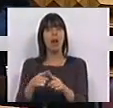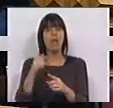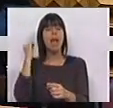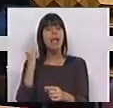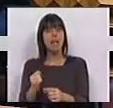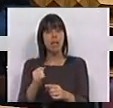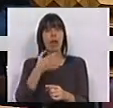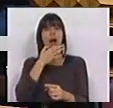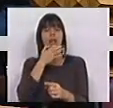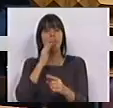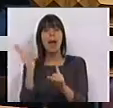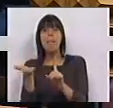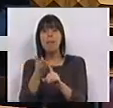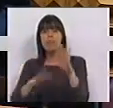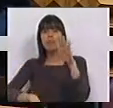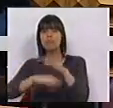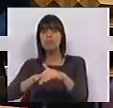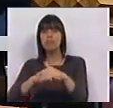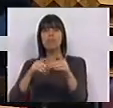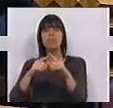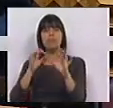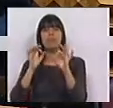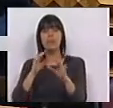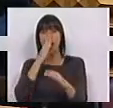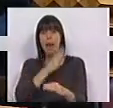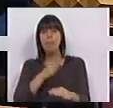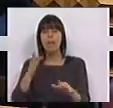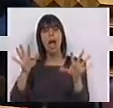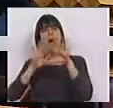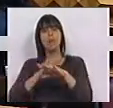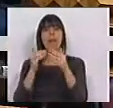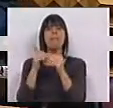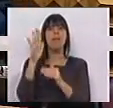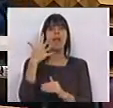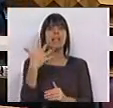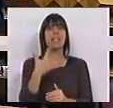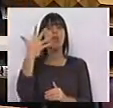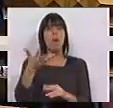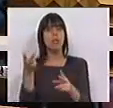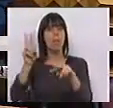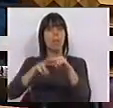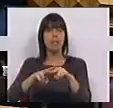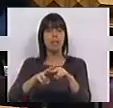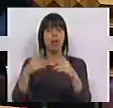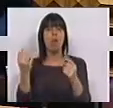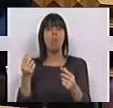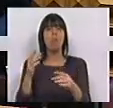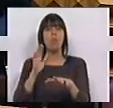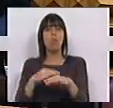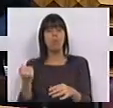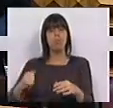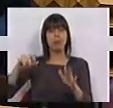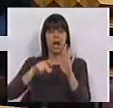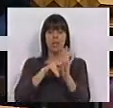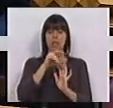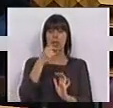crimes cuja pena máxima, abstratamente aplicável, é superior a 5 anos de prisão, por violação do artigo